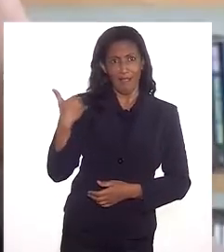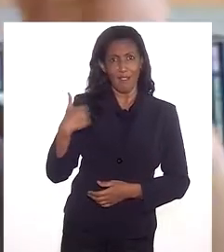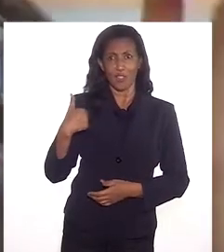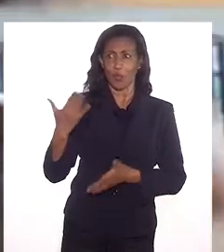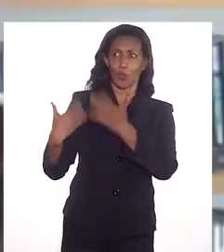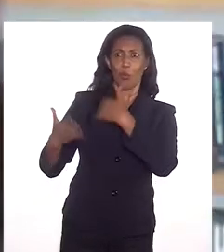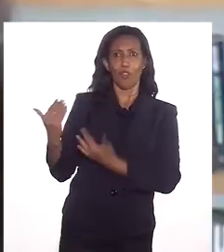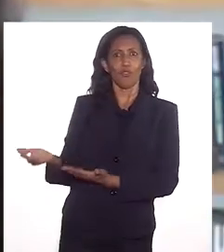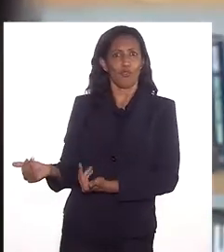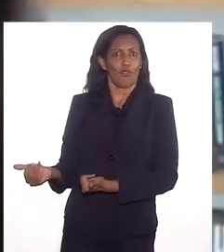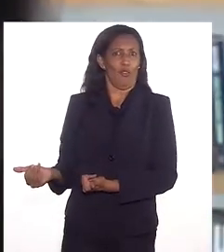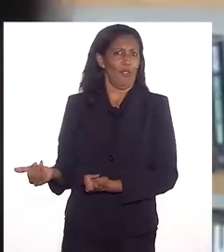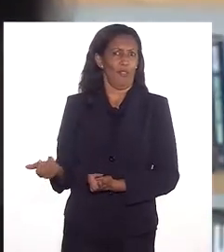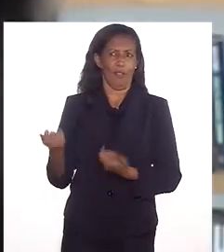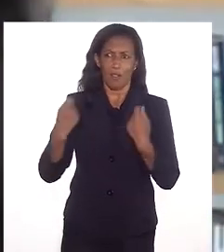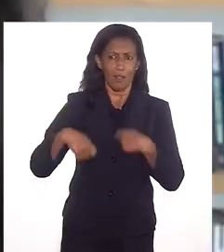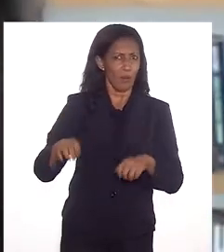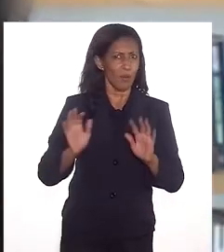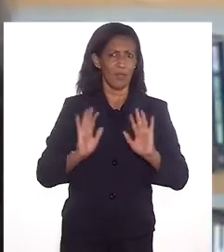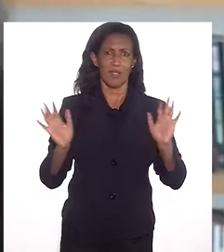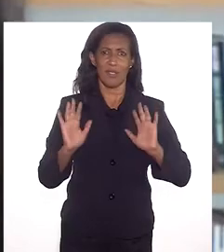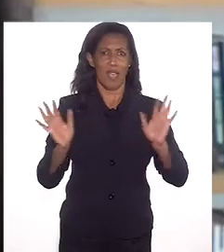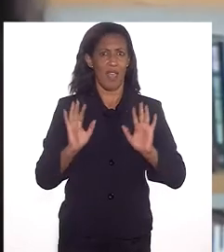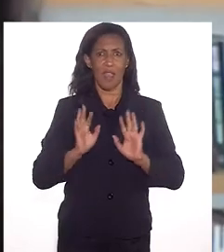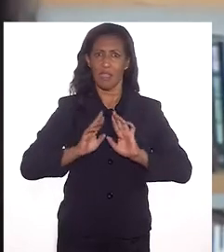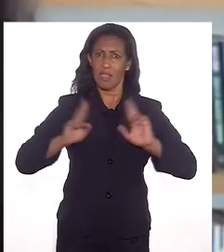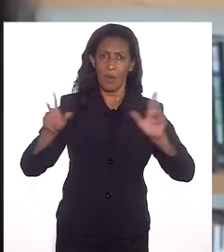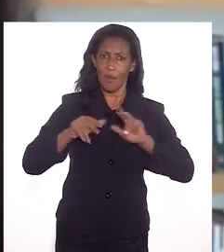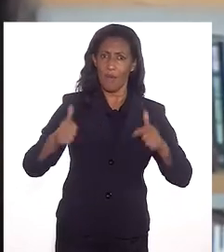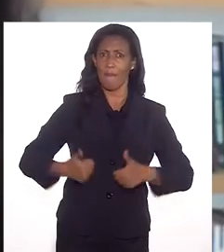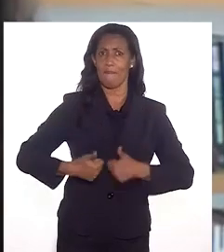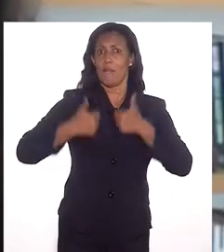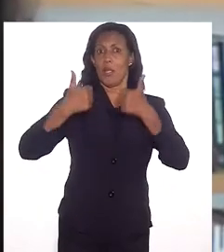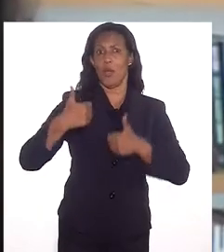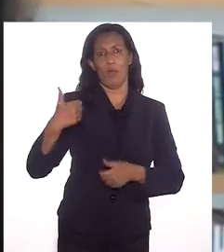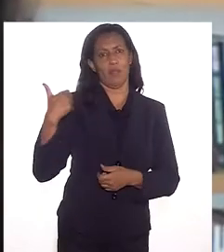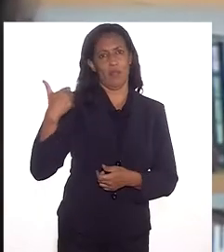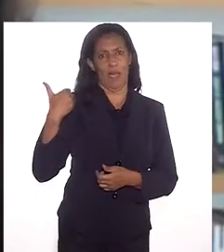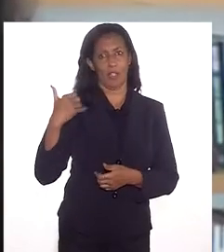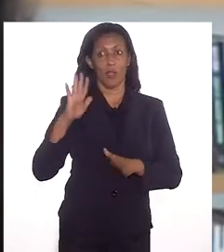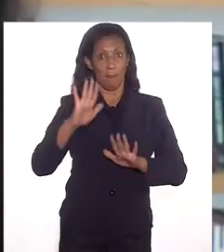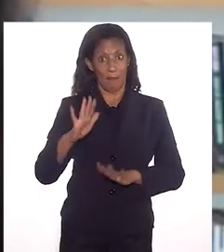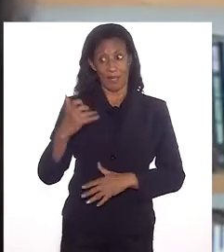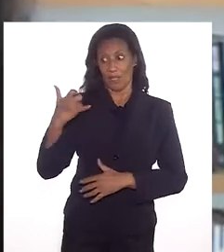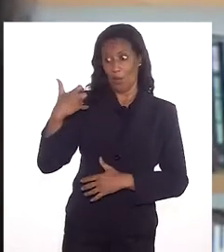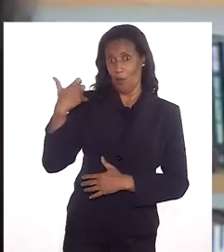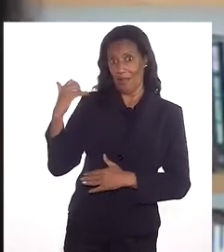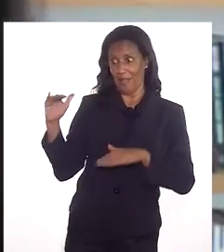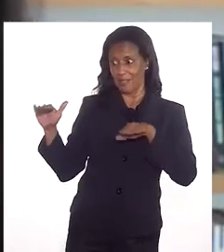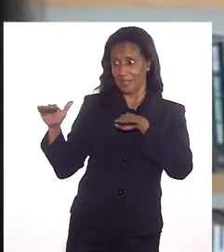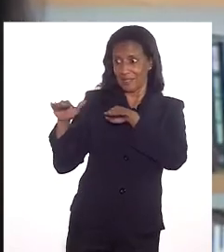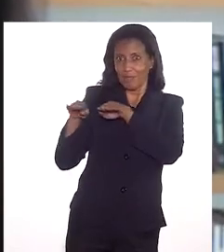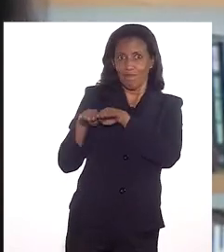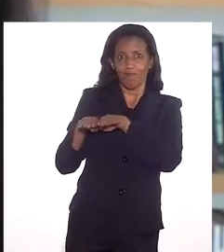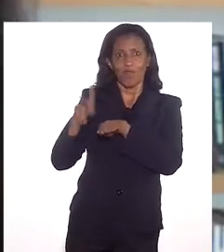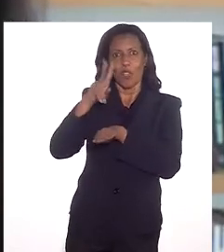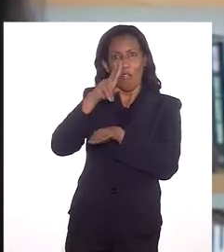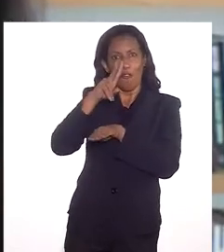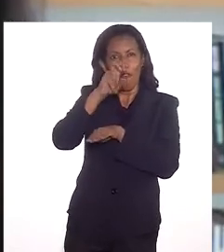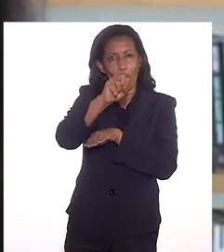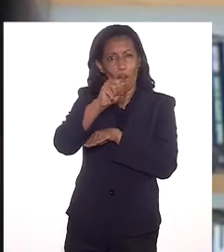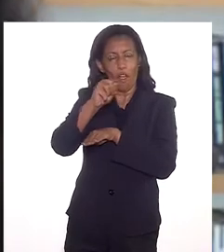era mais jovem. Não necessariamente é a melhoridade, mas é uma idade que pode ser potente,